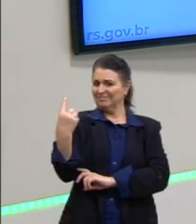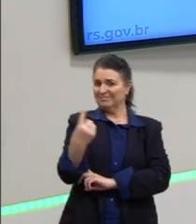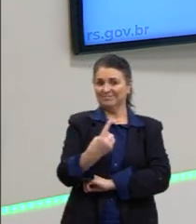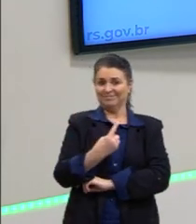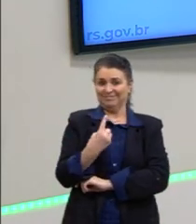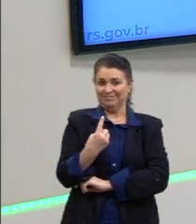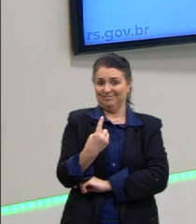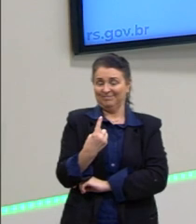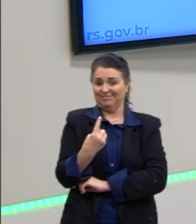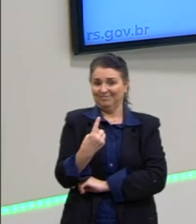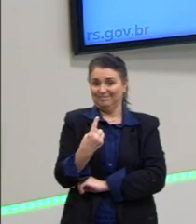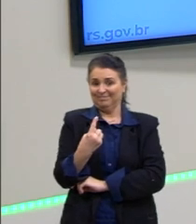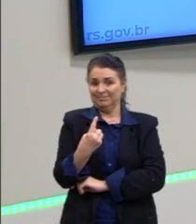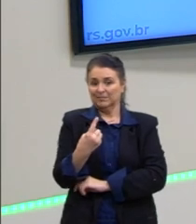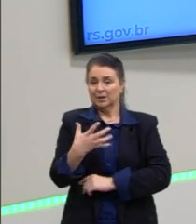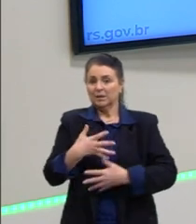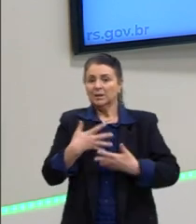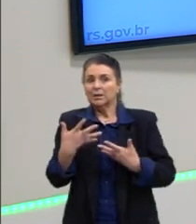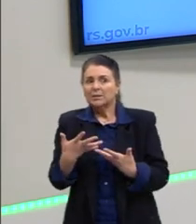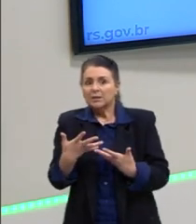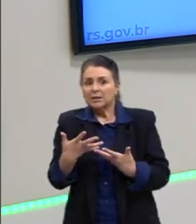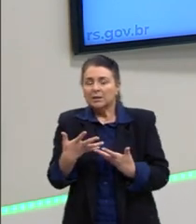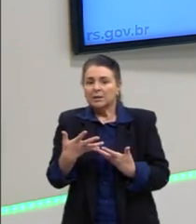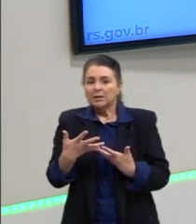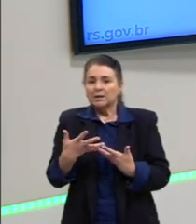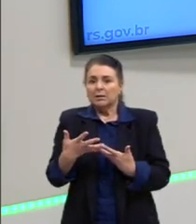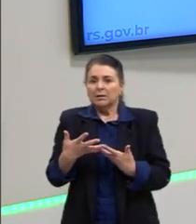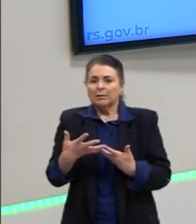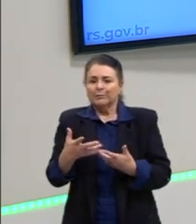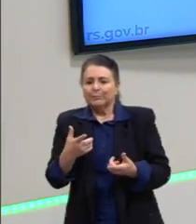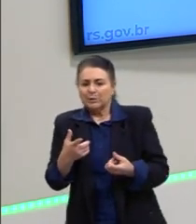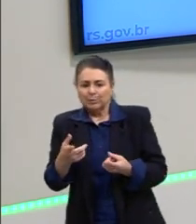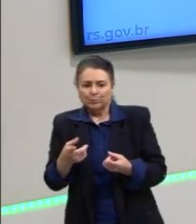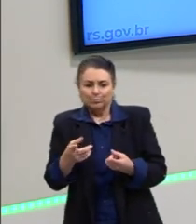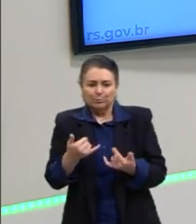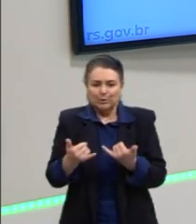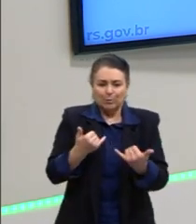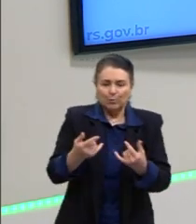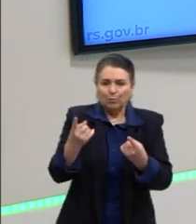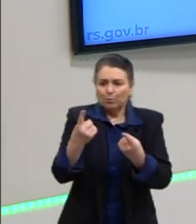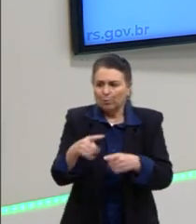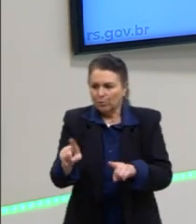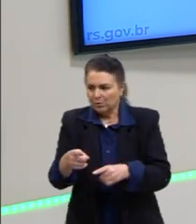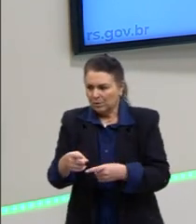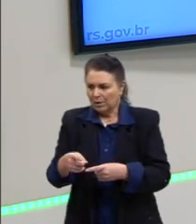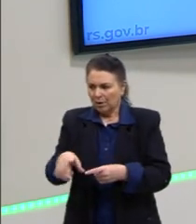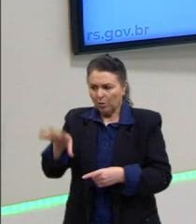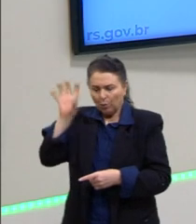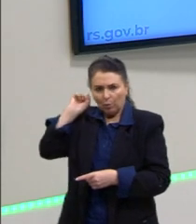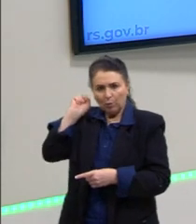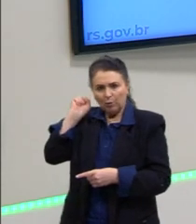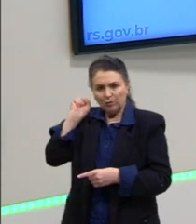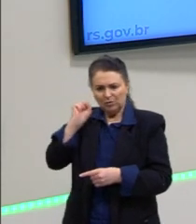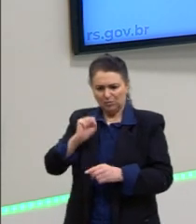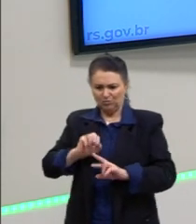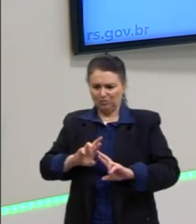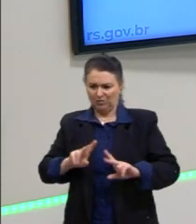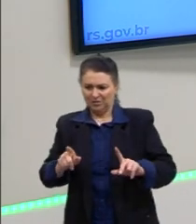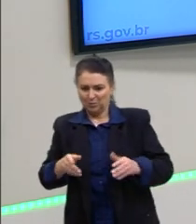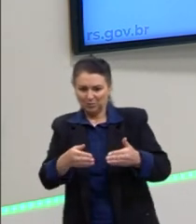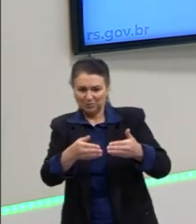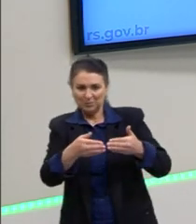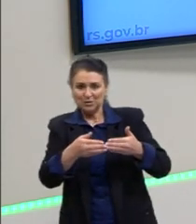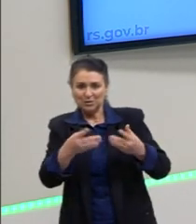enfim, ao ouvirmos uma música, ouvirmos uma rádio diferente, ou até mesmo pedirmos uma música na rádio,